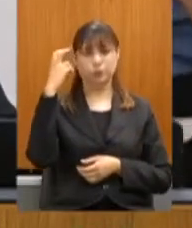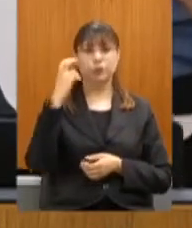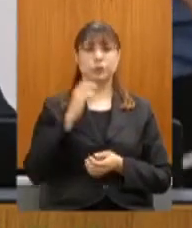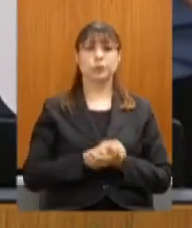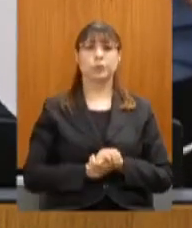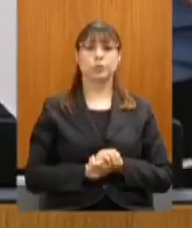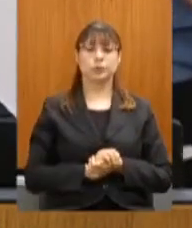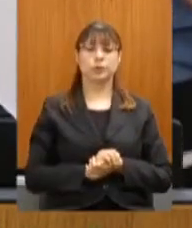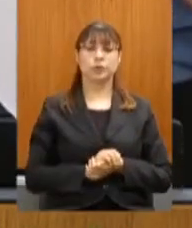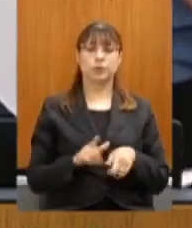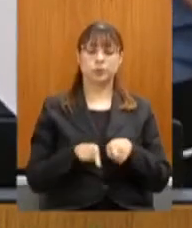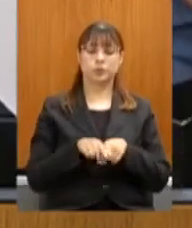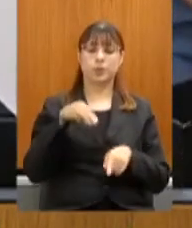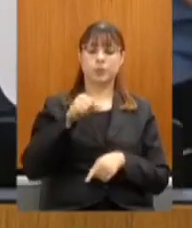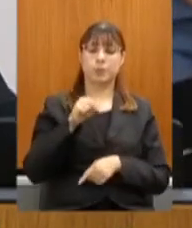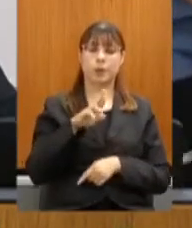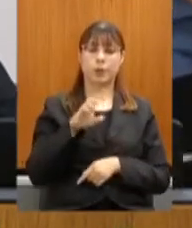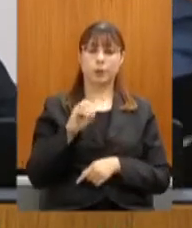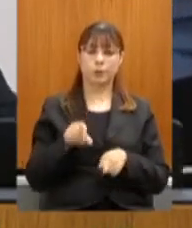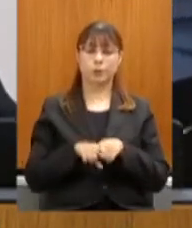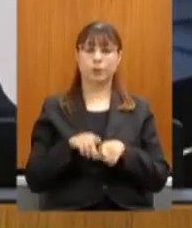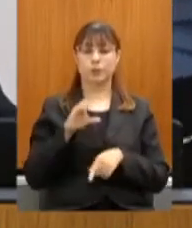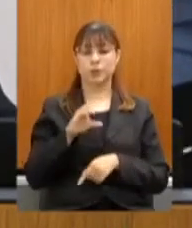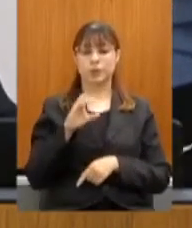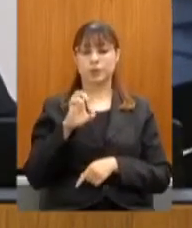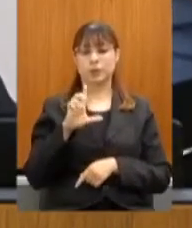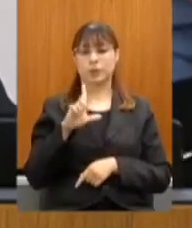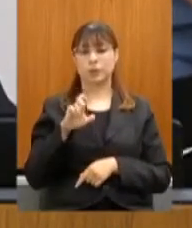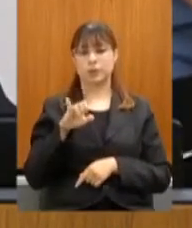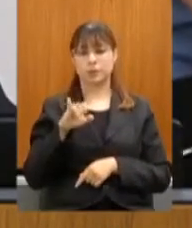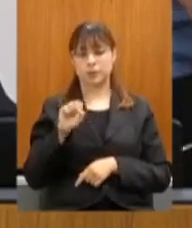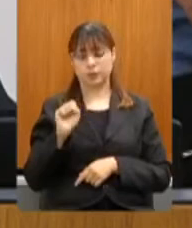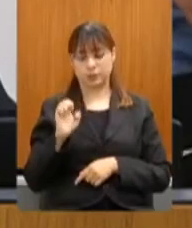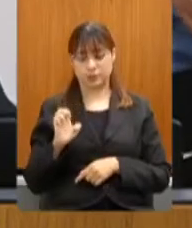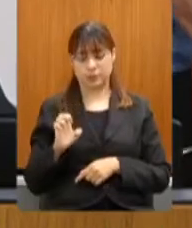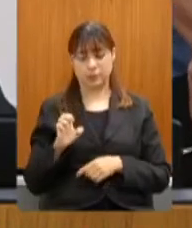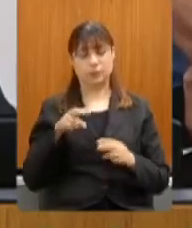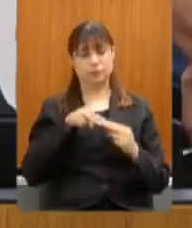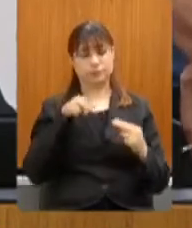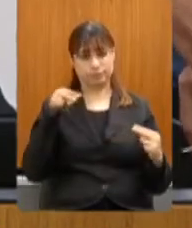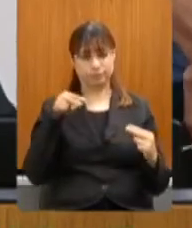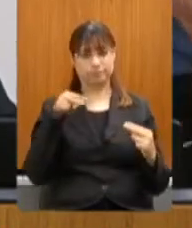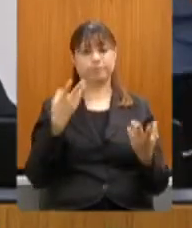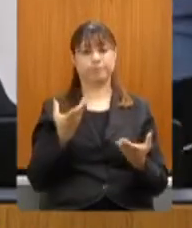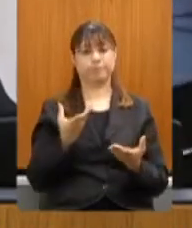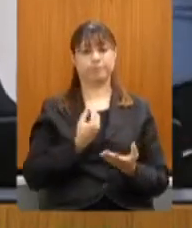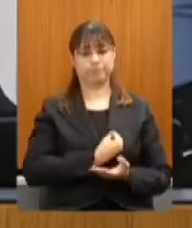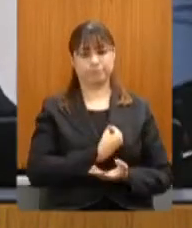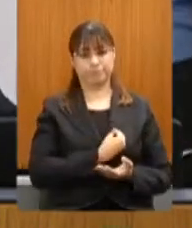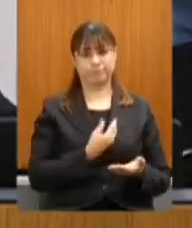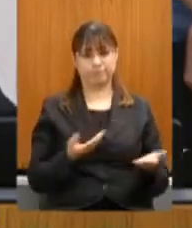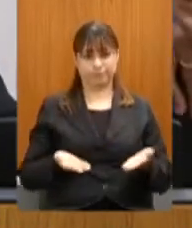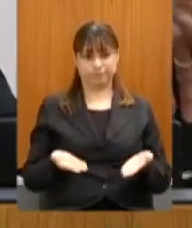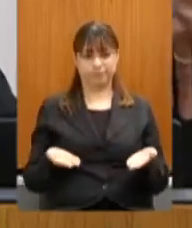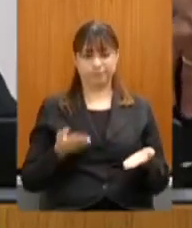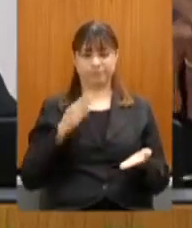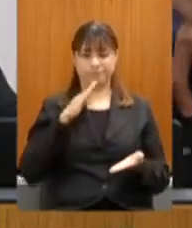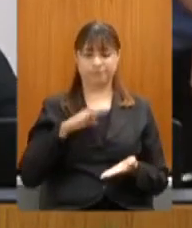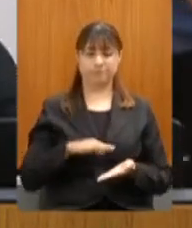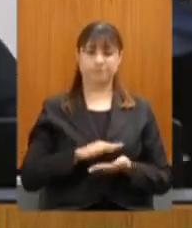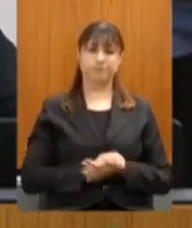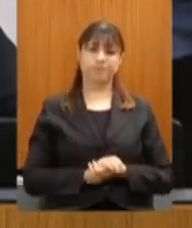exemplo do deputado Mauro Tramontes, Elis Laviola, de forma online, acompanhando os trabalhos desta tarde.